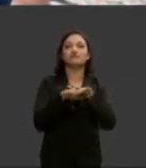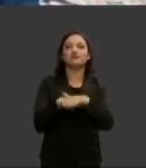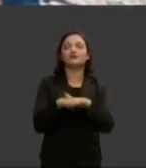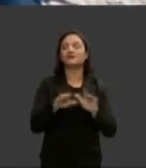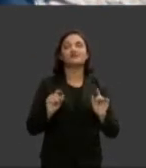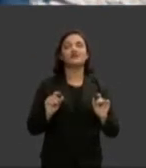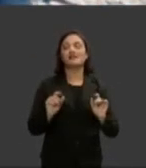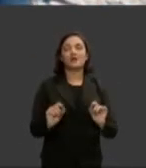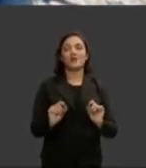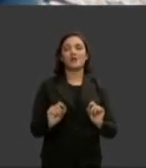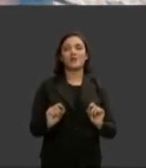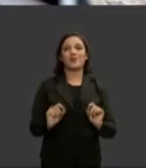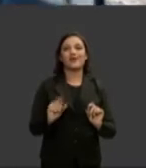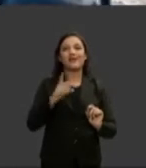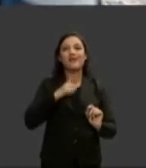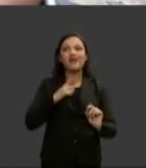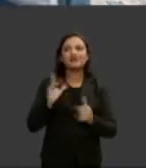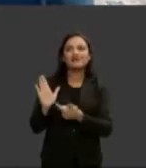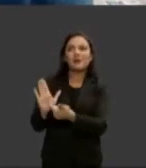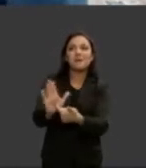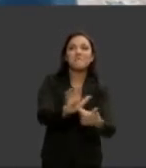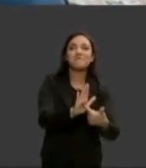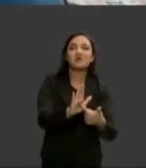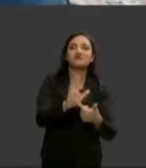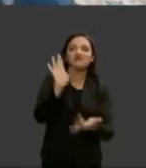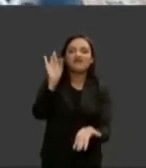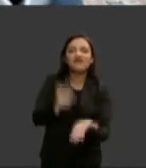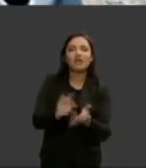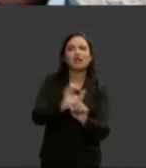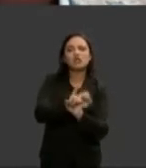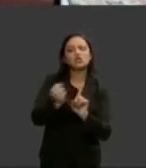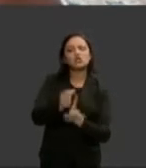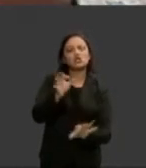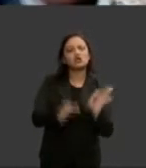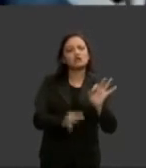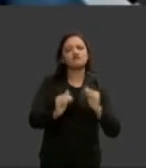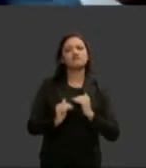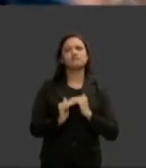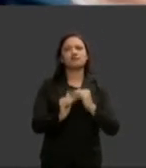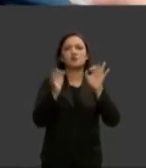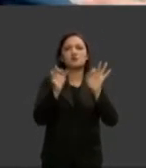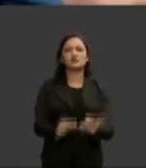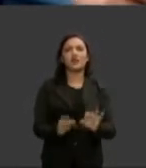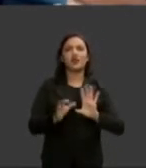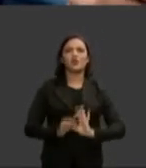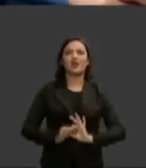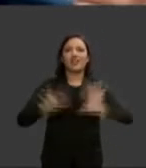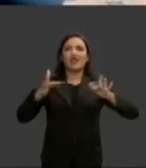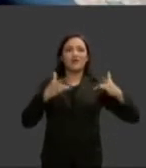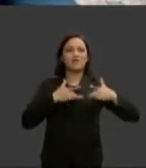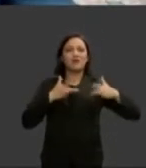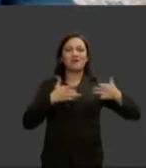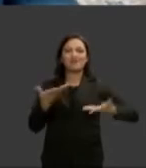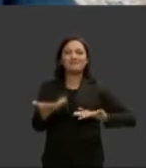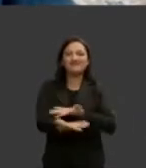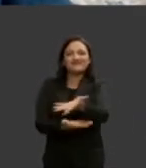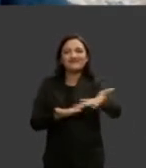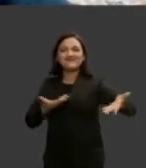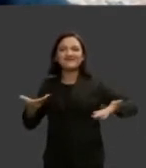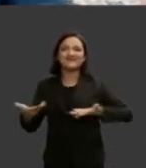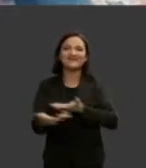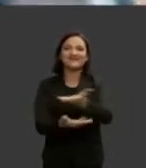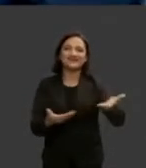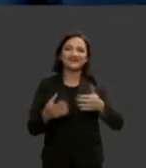é do que o espelho de uma sociedade justa livre solidária fraterna